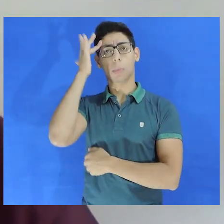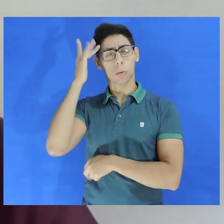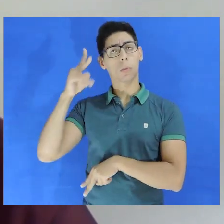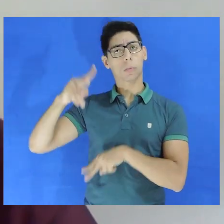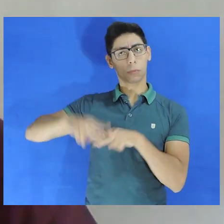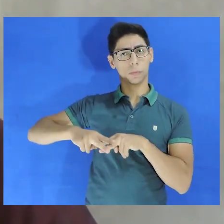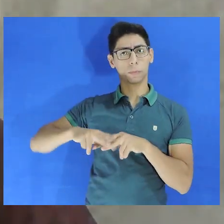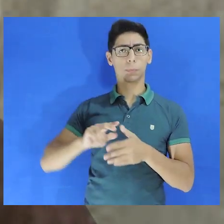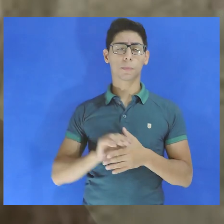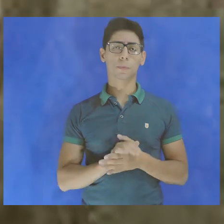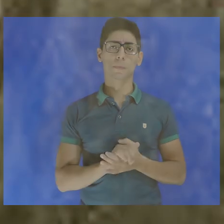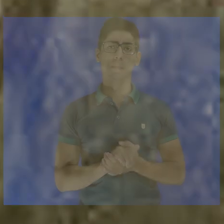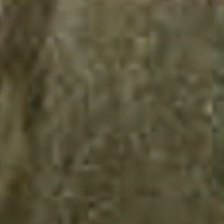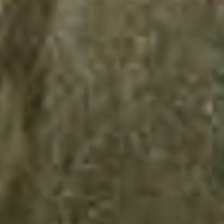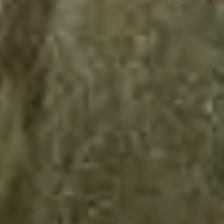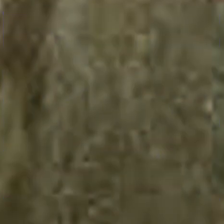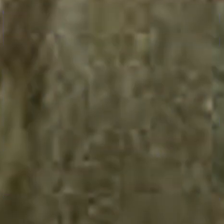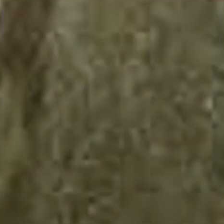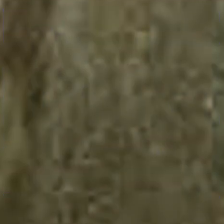presas.